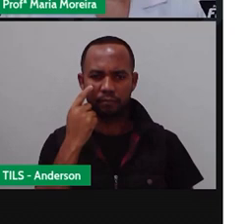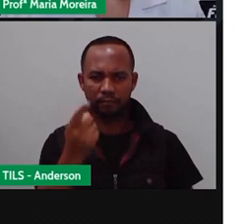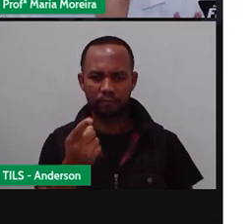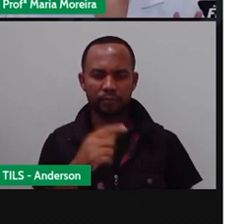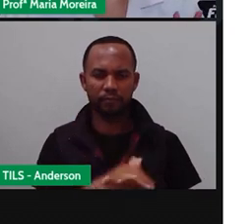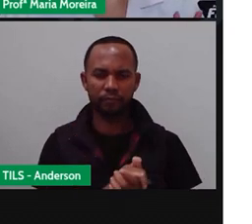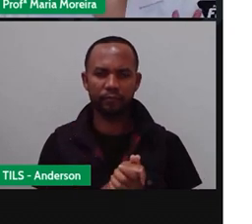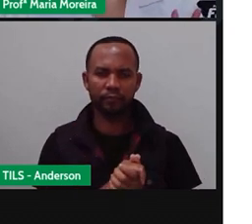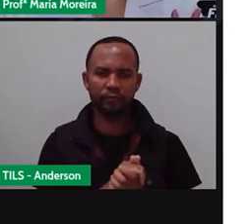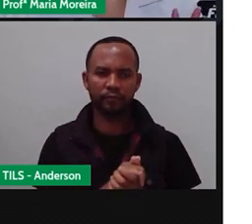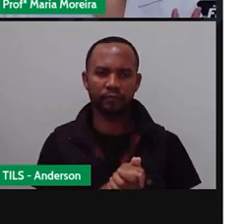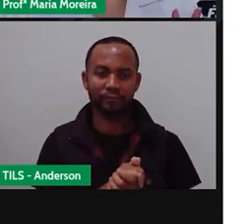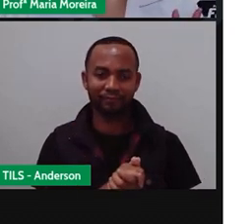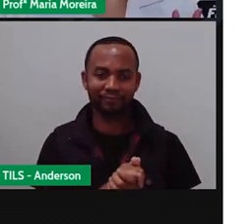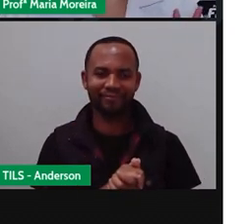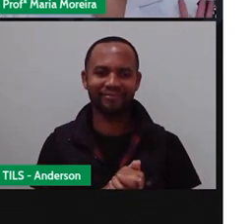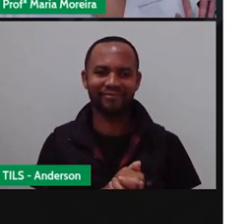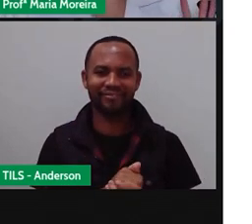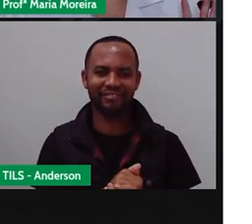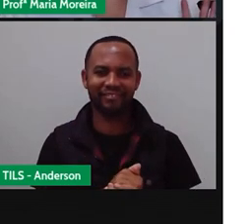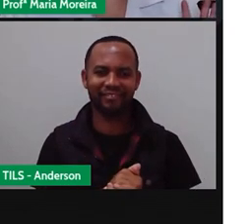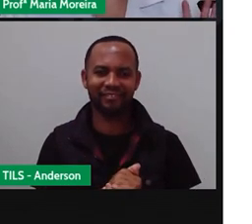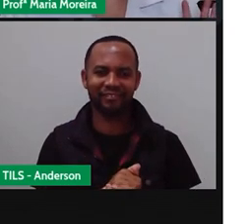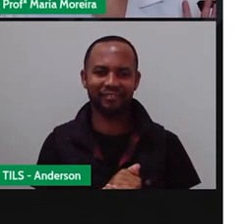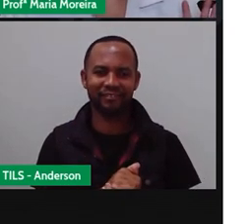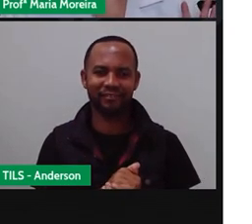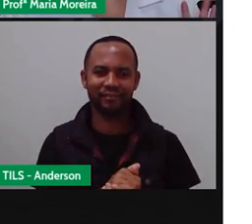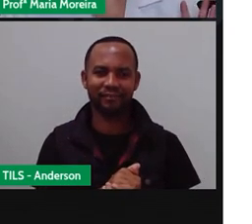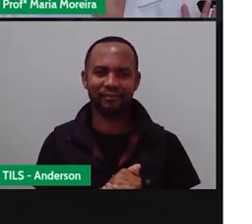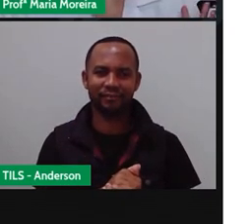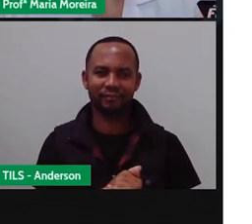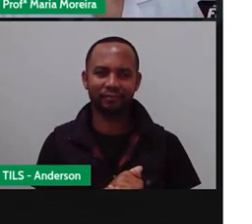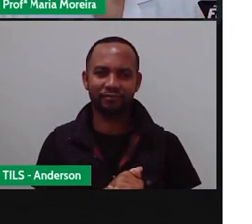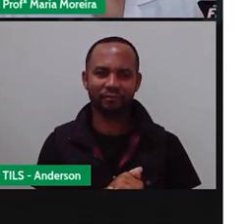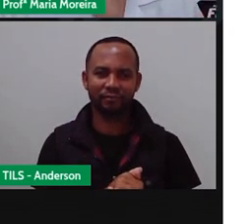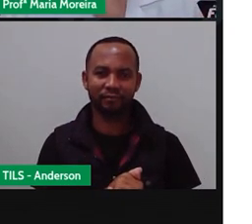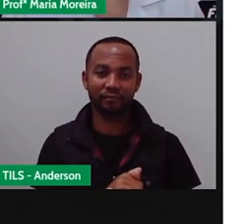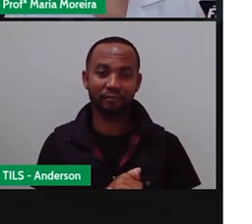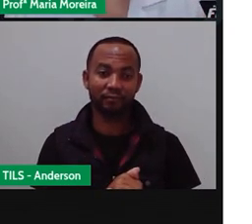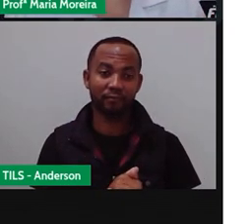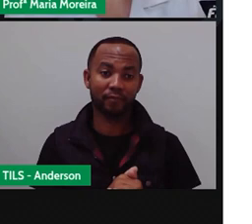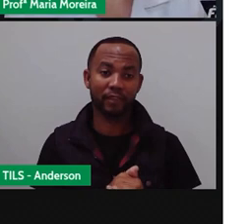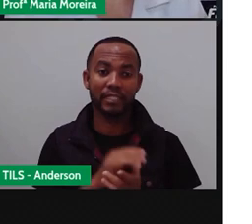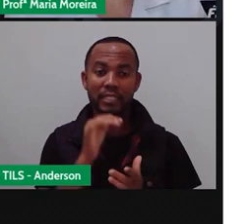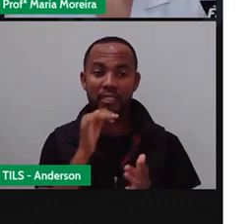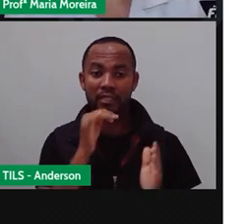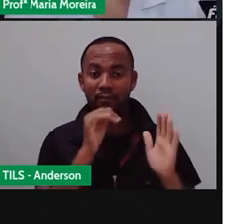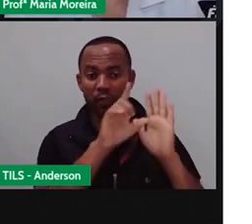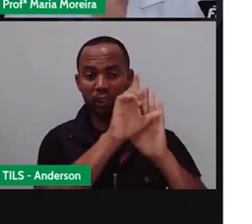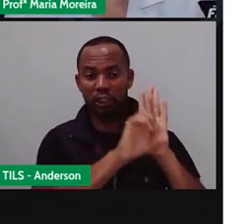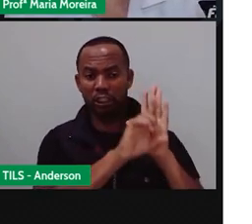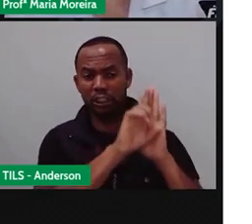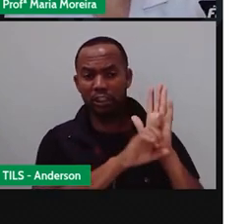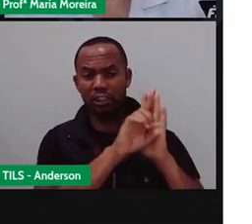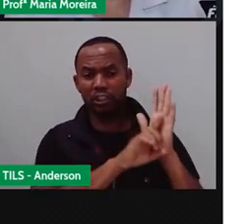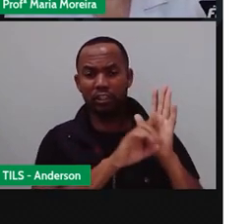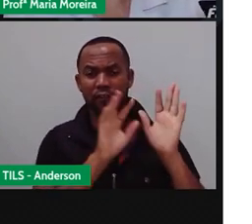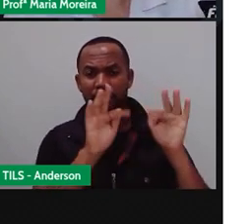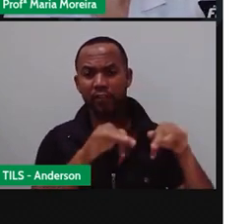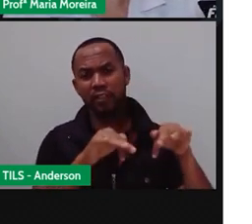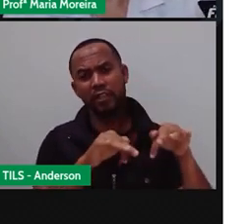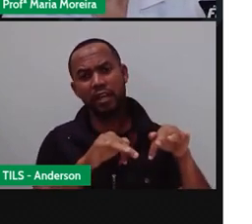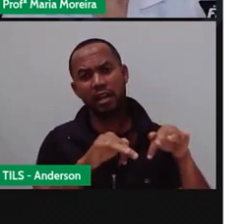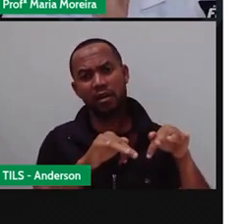Meu espanhol é melhor, fique claro, tá? Meu espanhol é bem melhor. A última lista, né, ela foi lançada em 2008